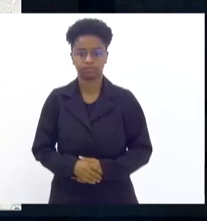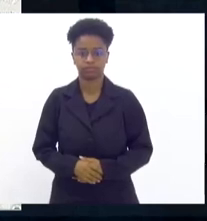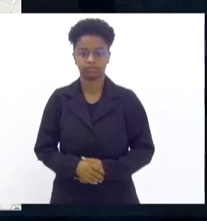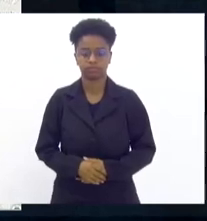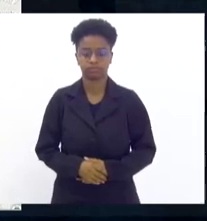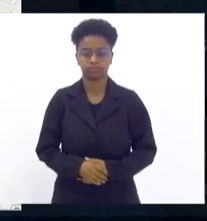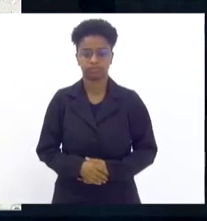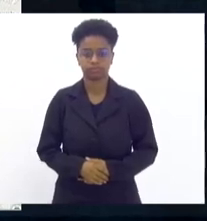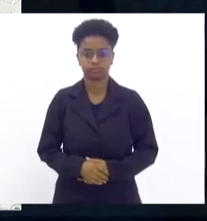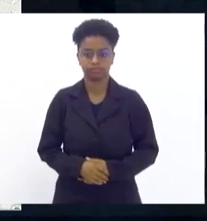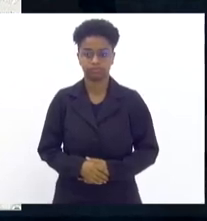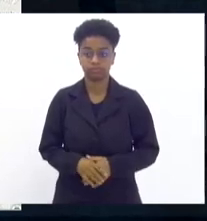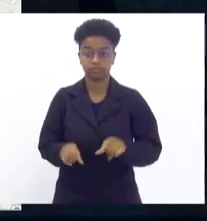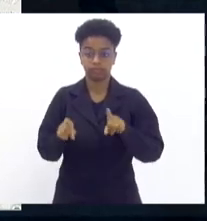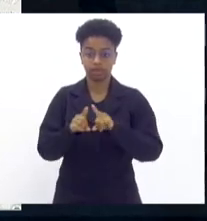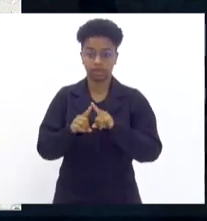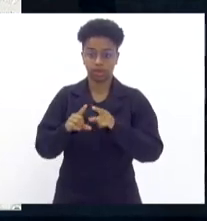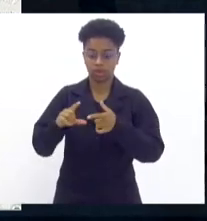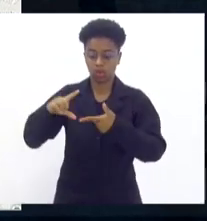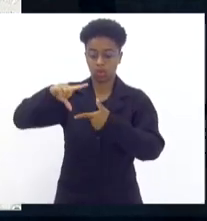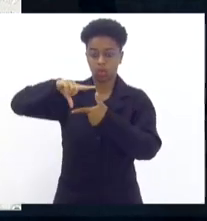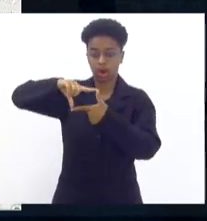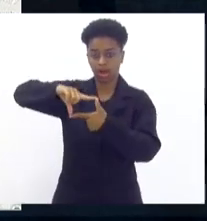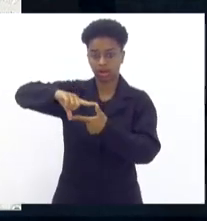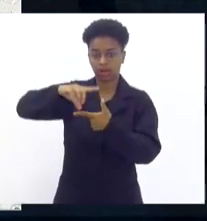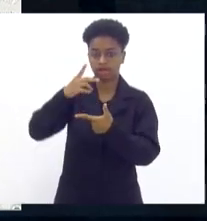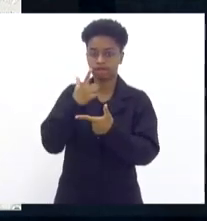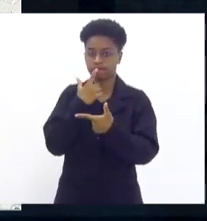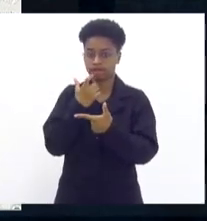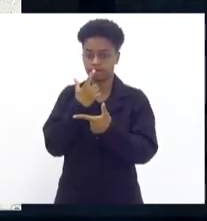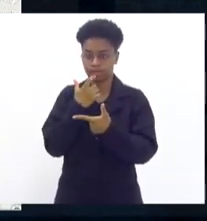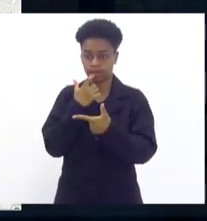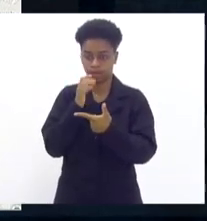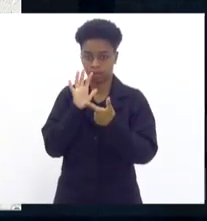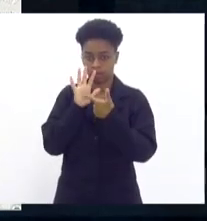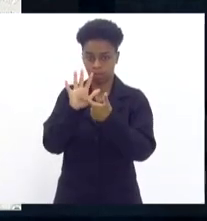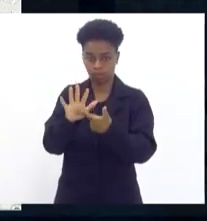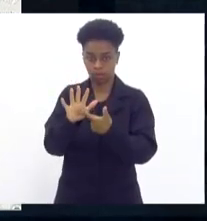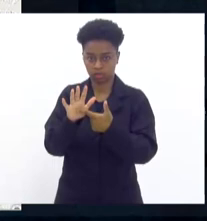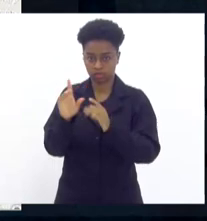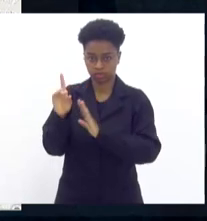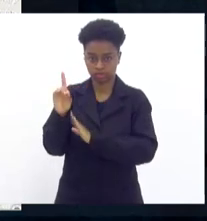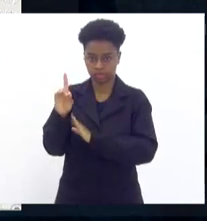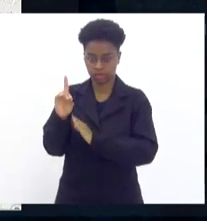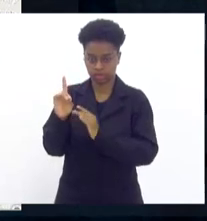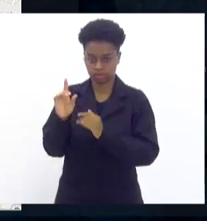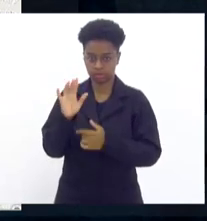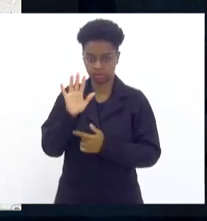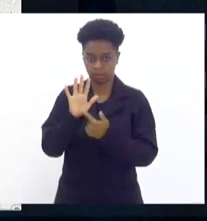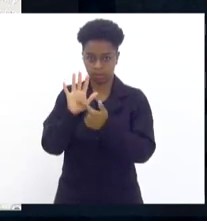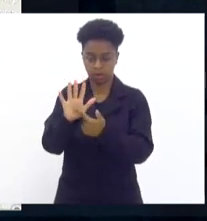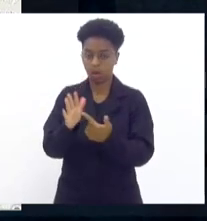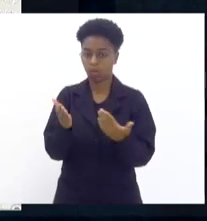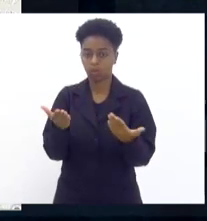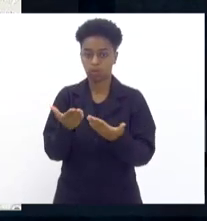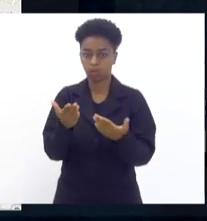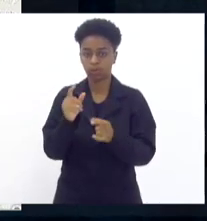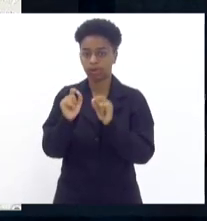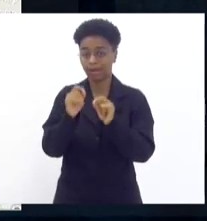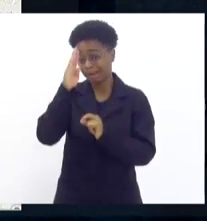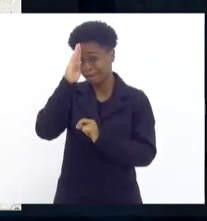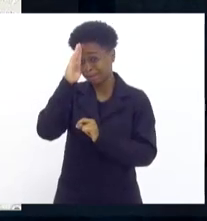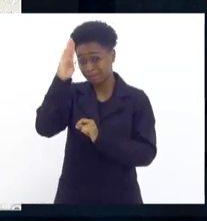O quadrado vermelho à direita da tela representa hoje a nossa maior mancha,